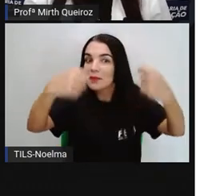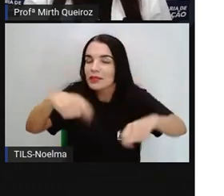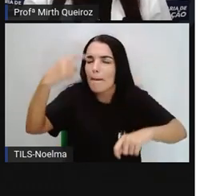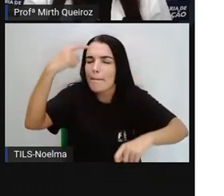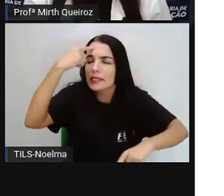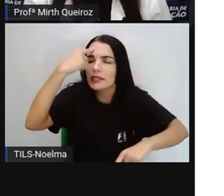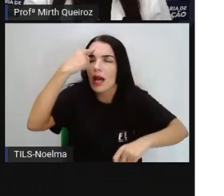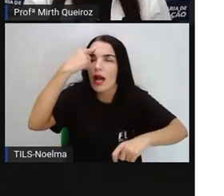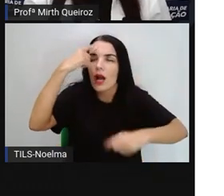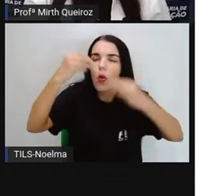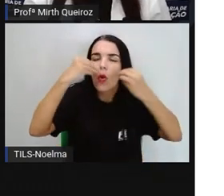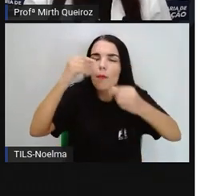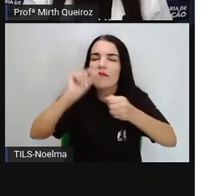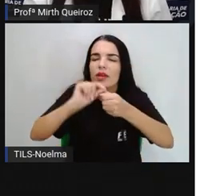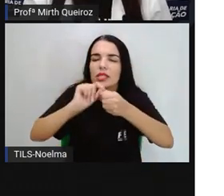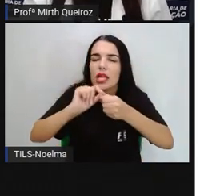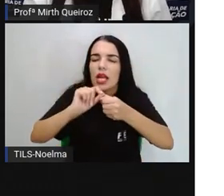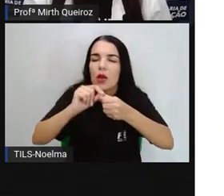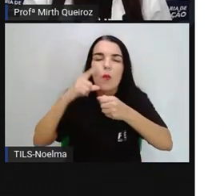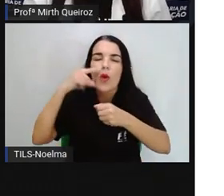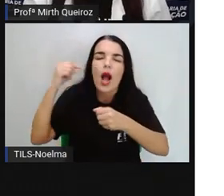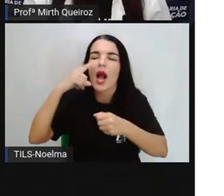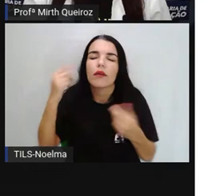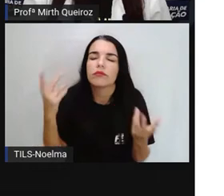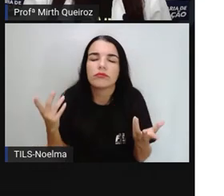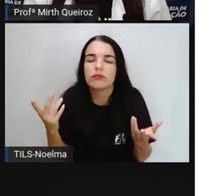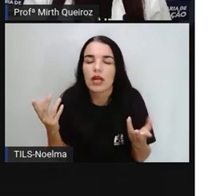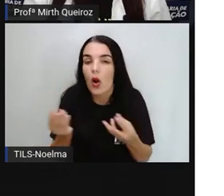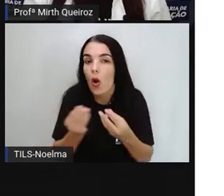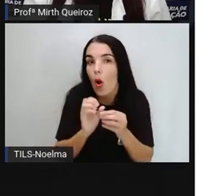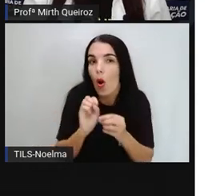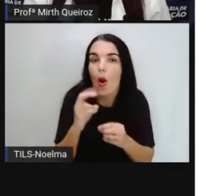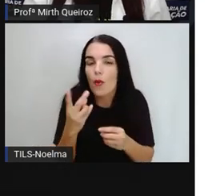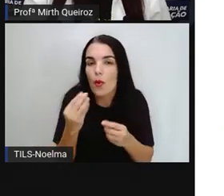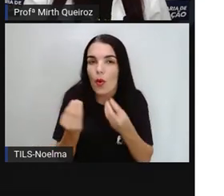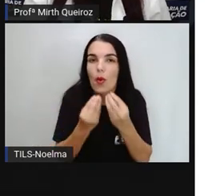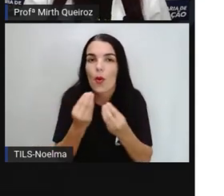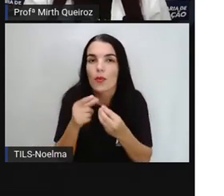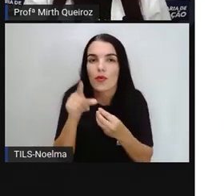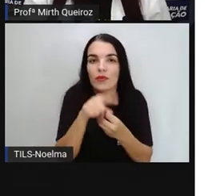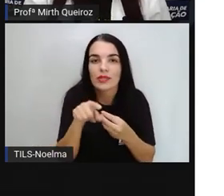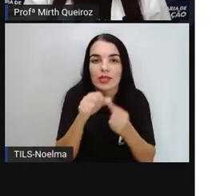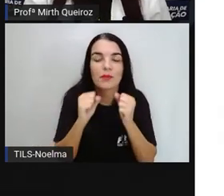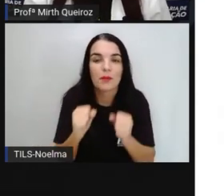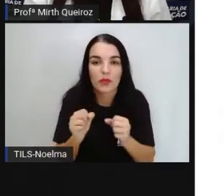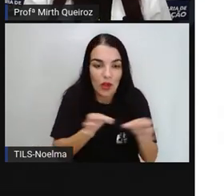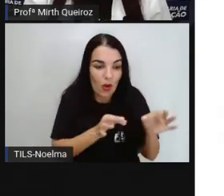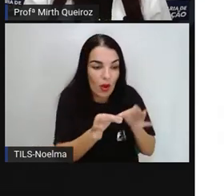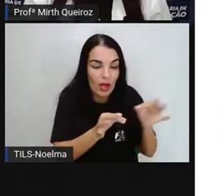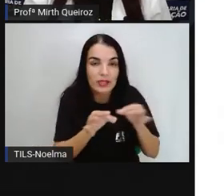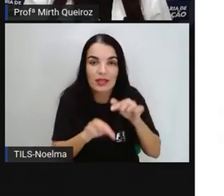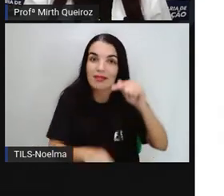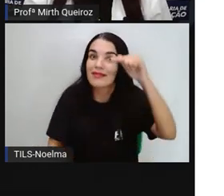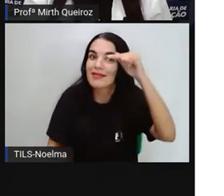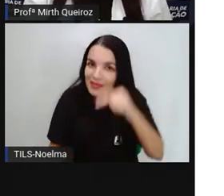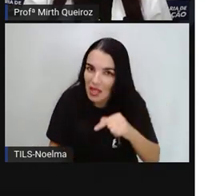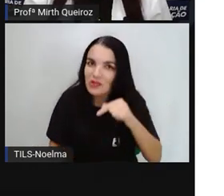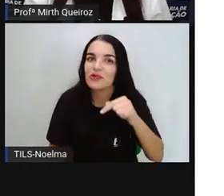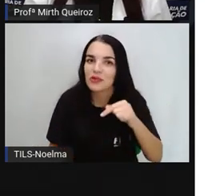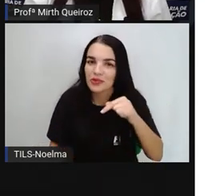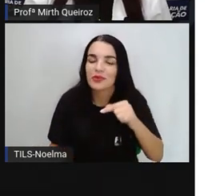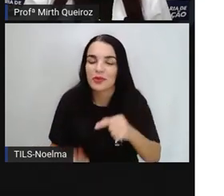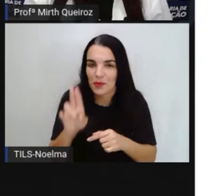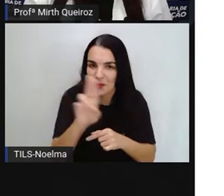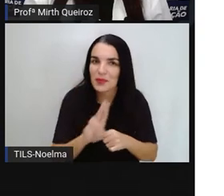que vocês querem fazer e como vocês podem organizar as sete peças do tangrã de